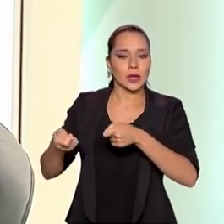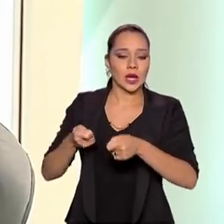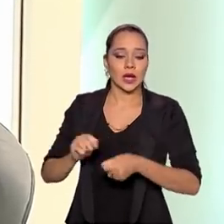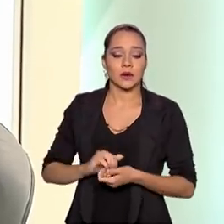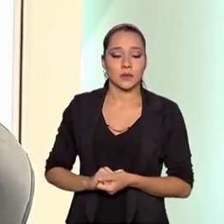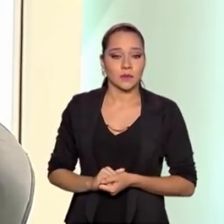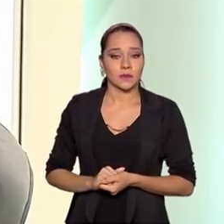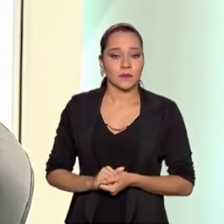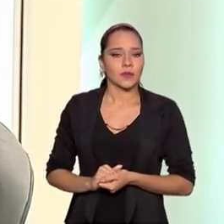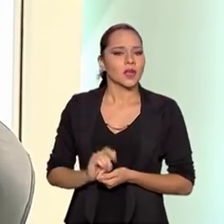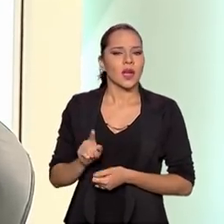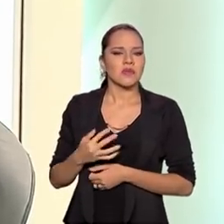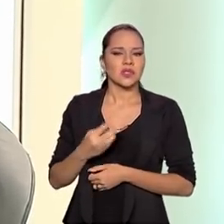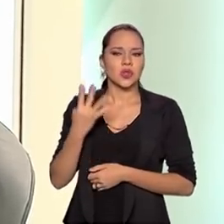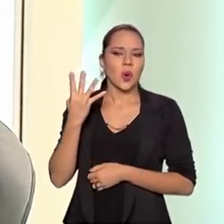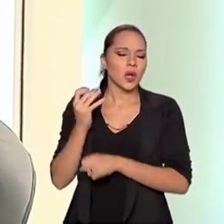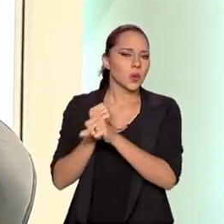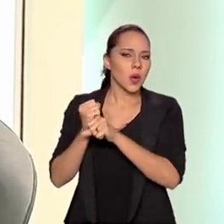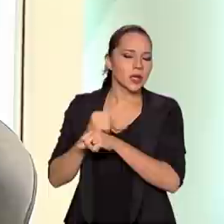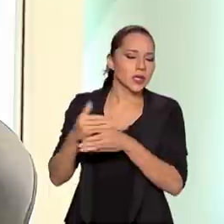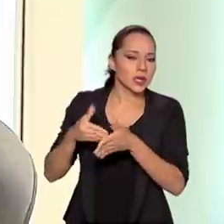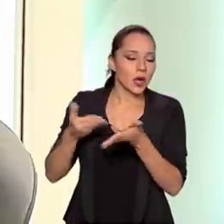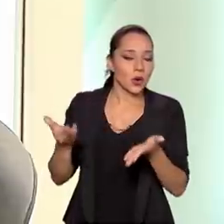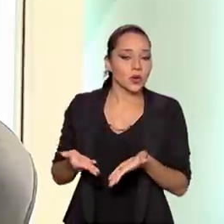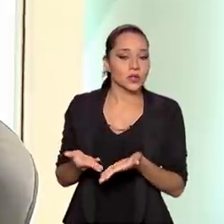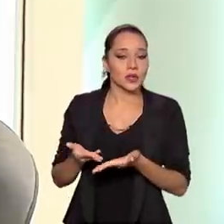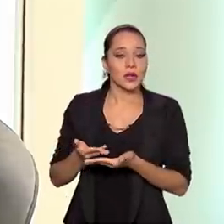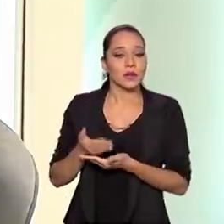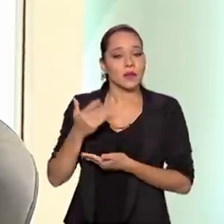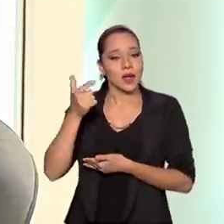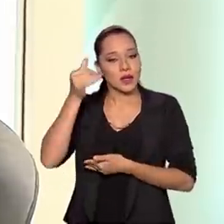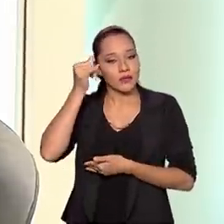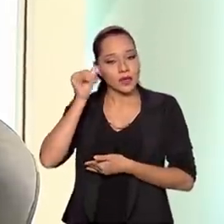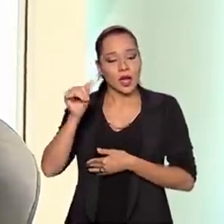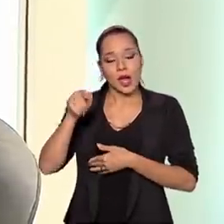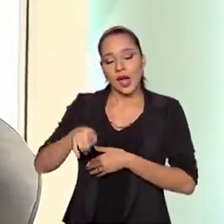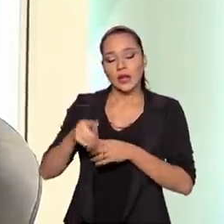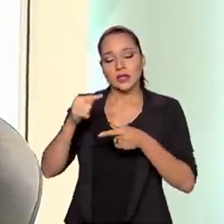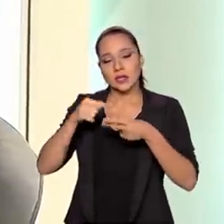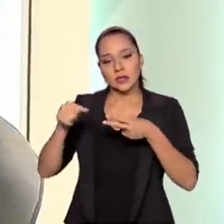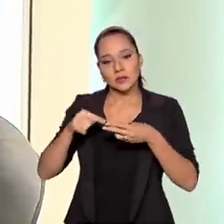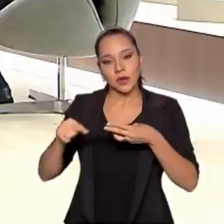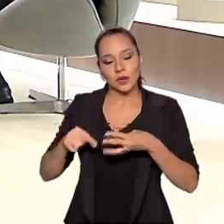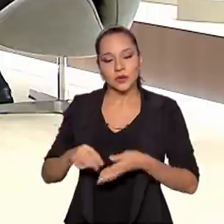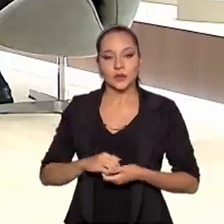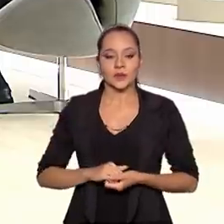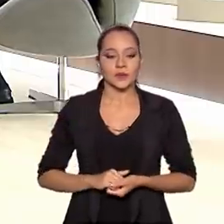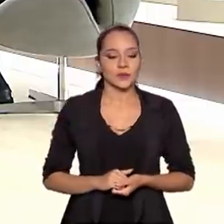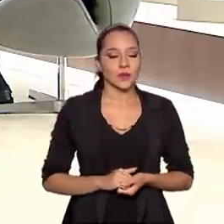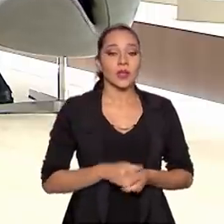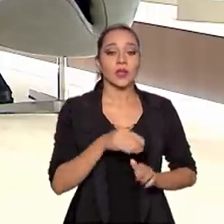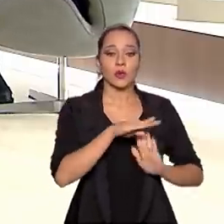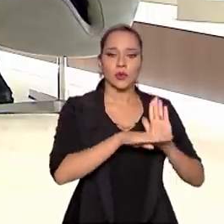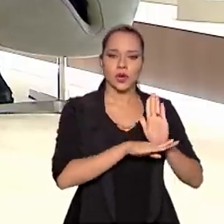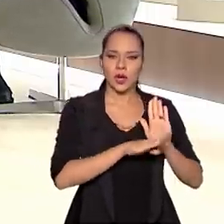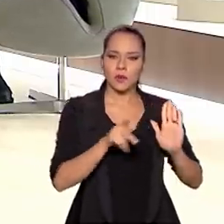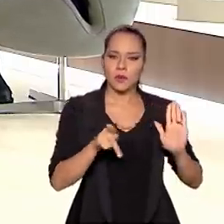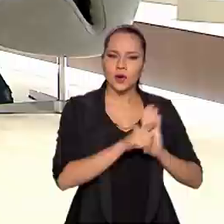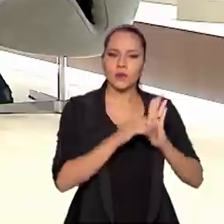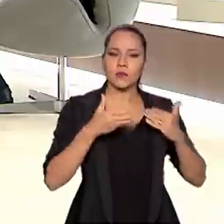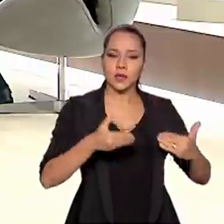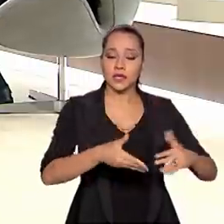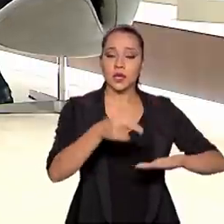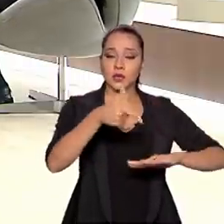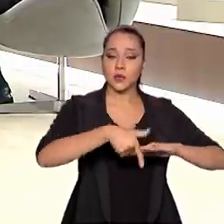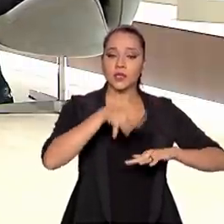estamos falando de coisa recente, de três, quatro anos para cá, sem a atenção a esses aspectos. Tem um programa específico no Ministério